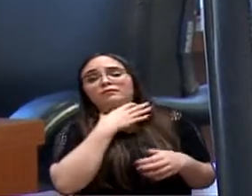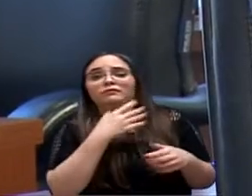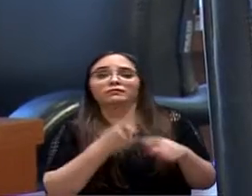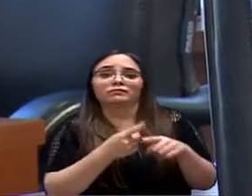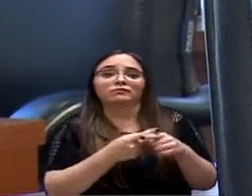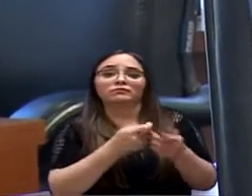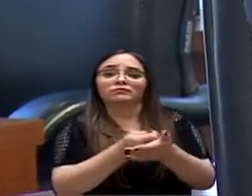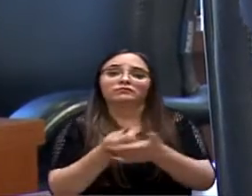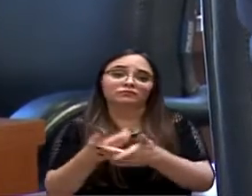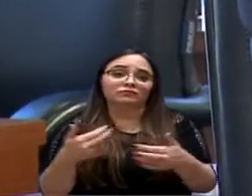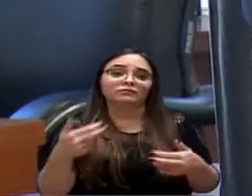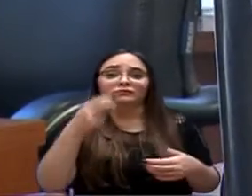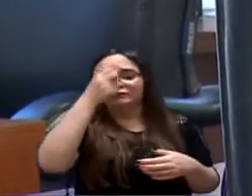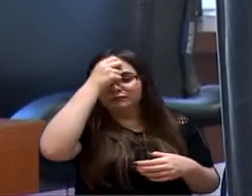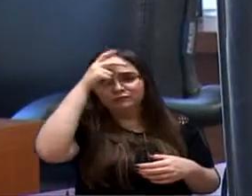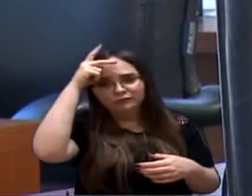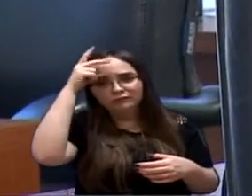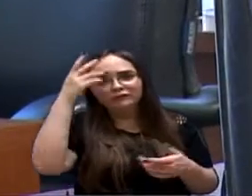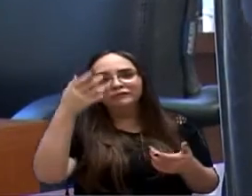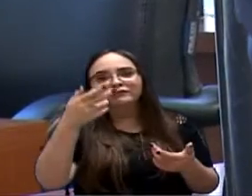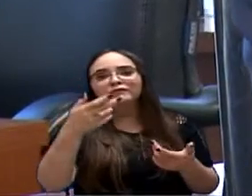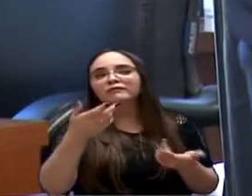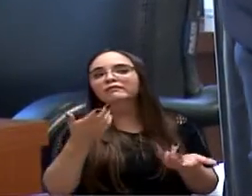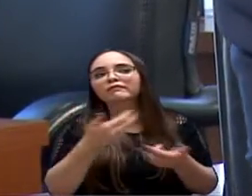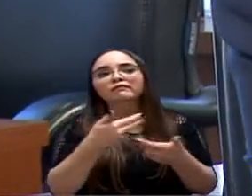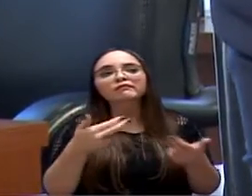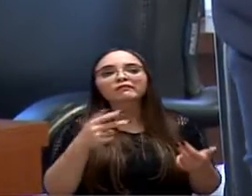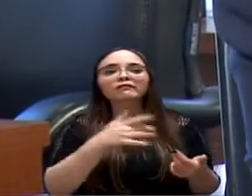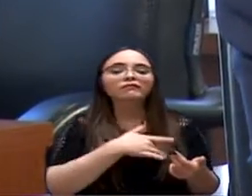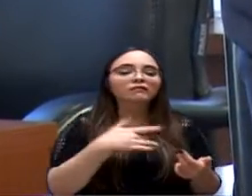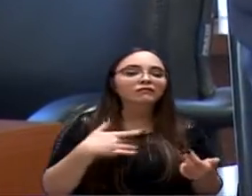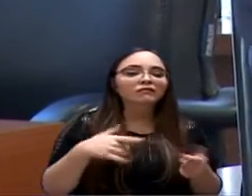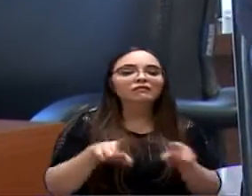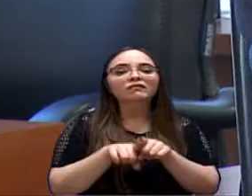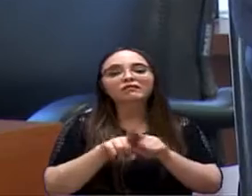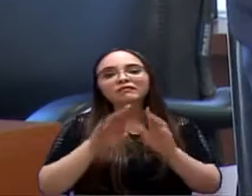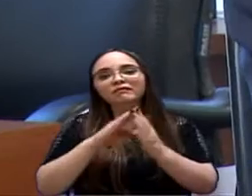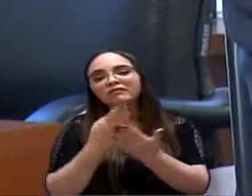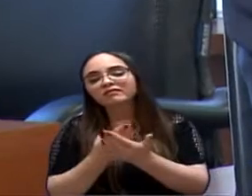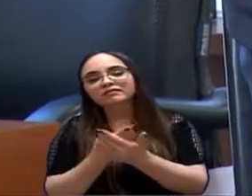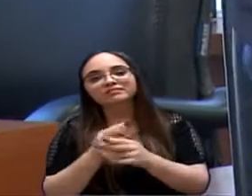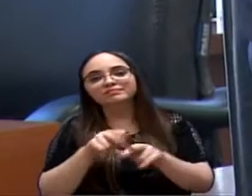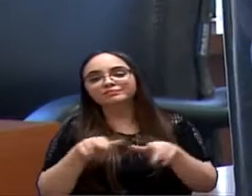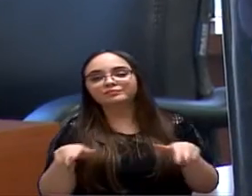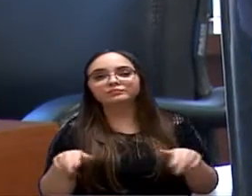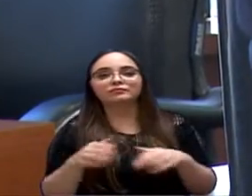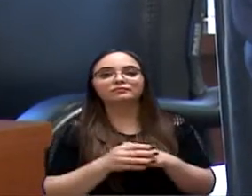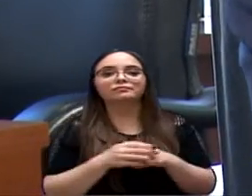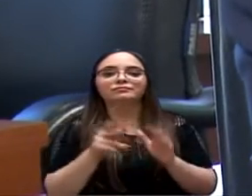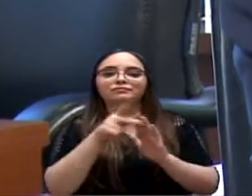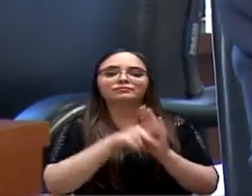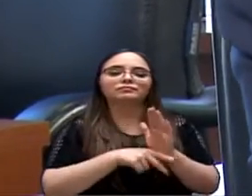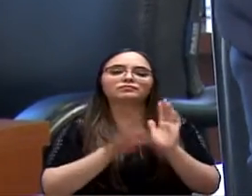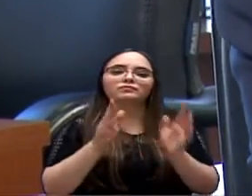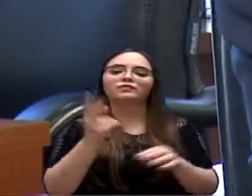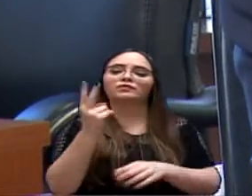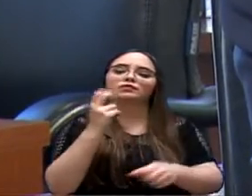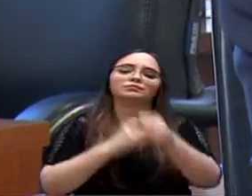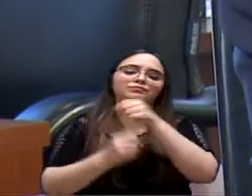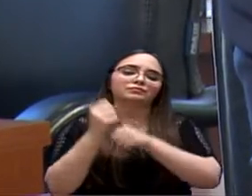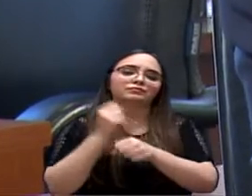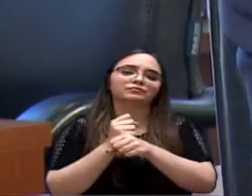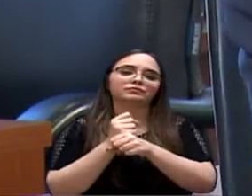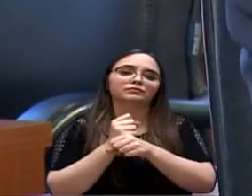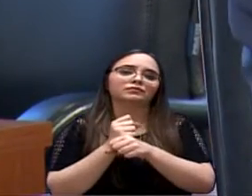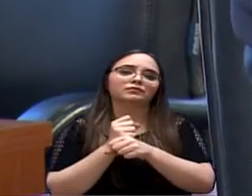mesma hora eu falei, estou junto com você, e é um projeto que faz, como você me falou, dois anos e pouco aqui, era um projeto que já era para estar em vigor, porque teve